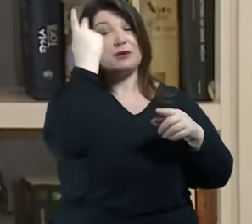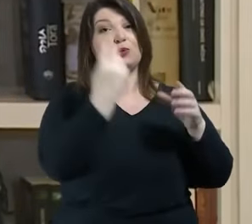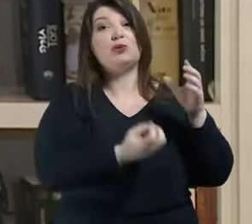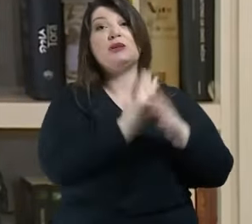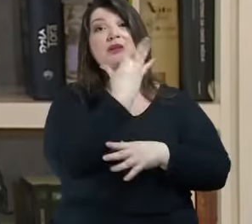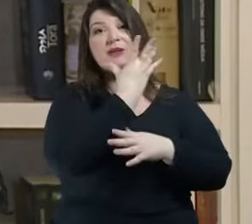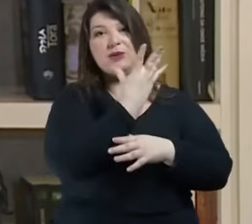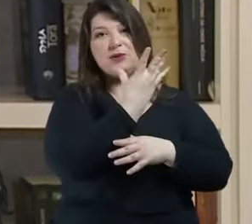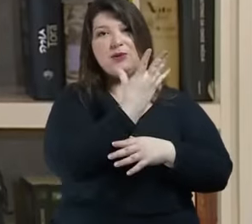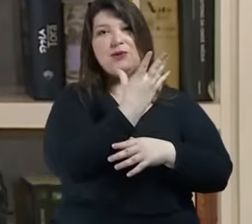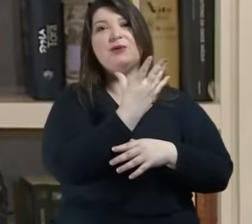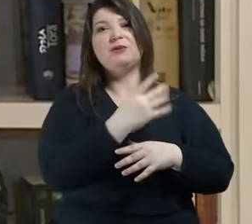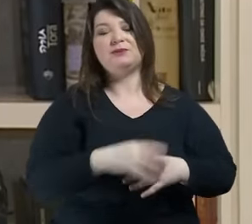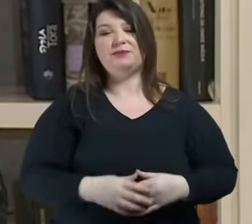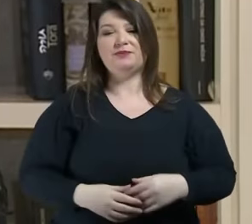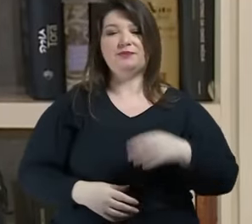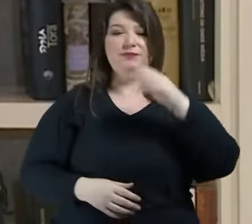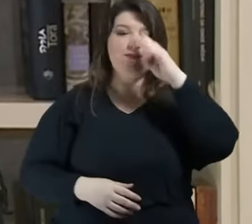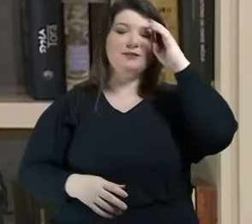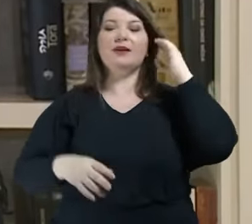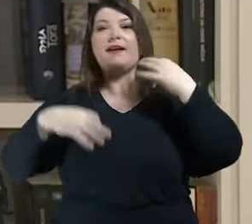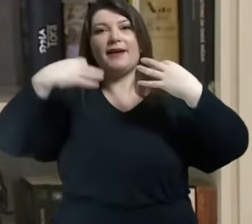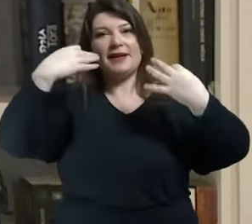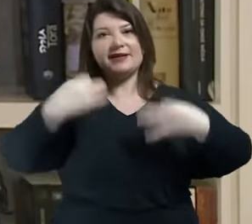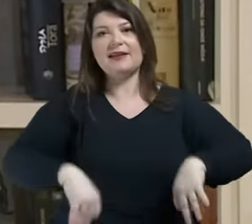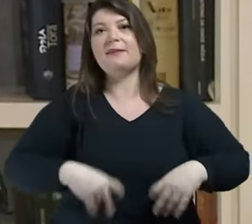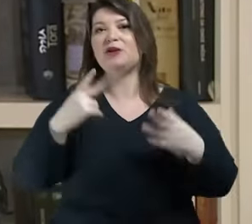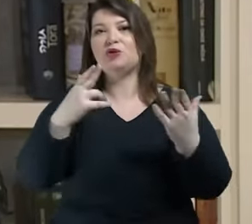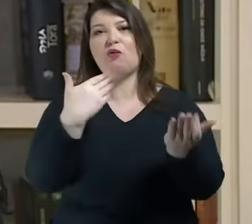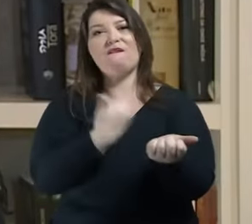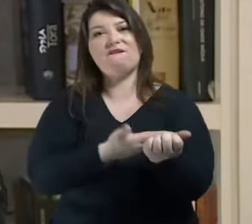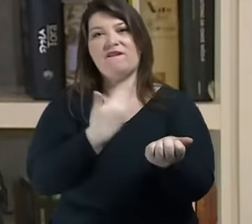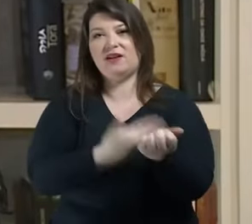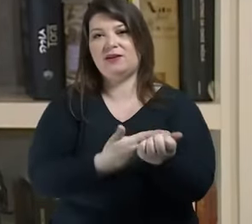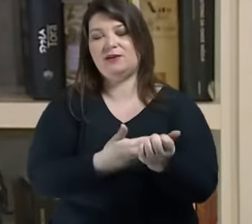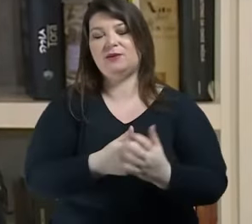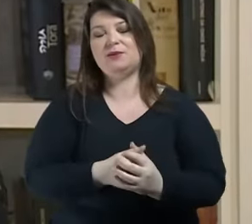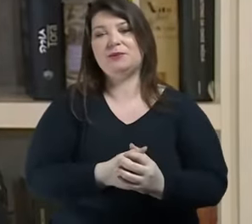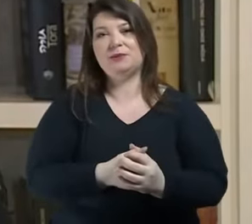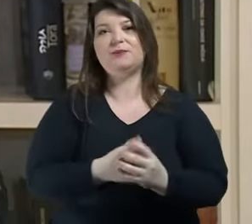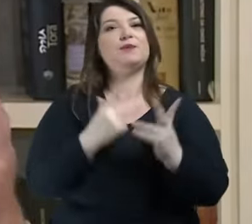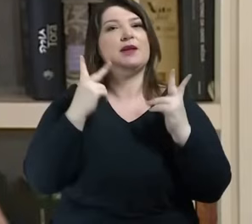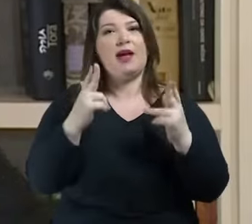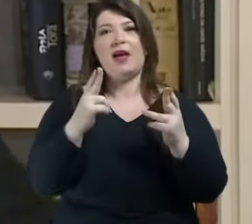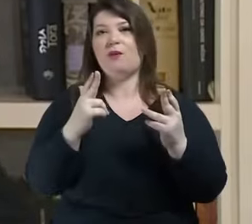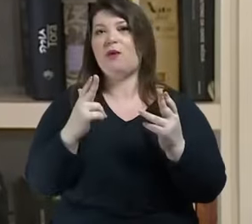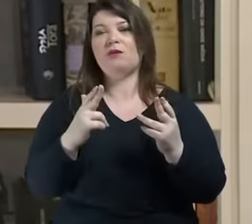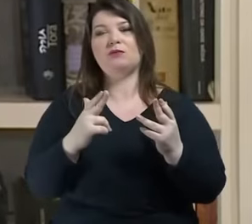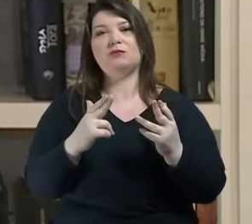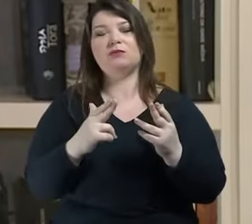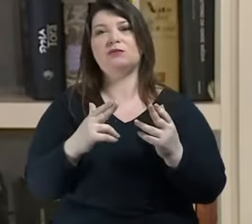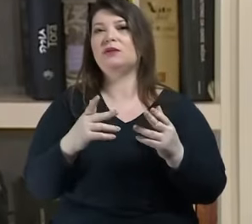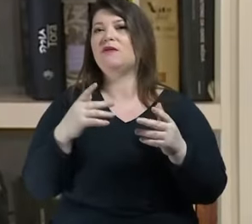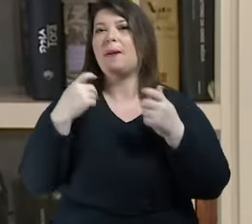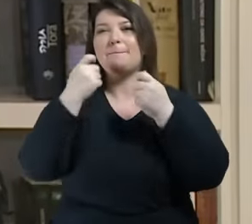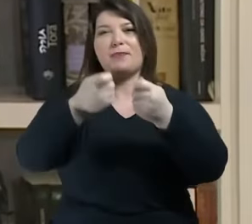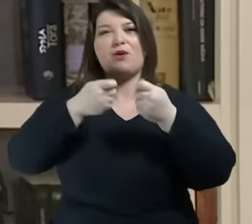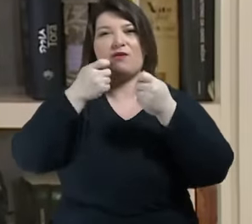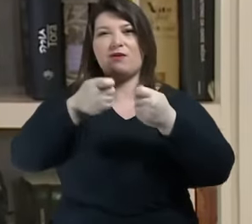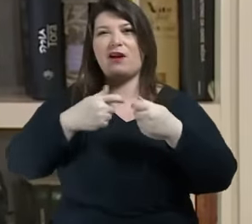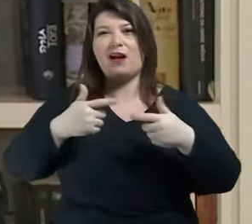destrutivo exatamente como um vício exatamente como qualquer vício que vai provocar por estudos que nós já temos